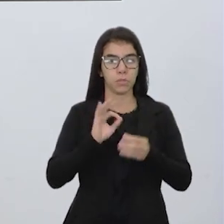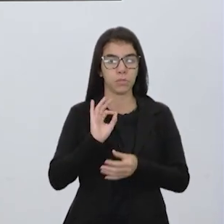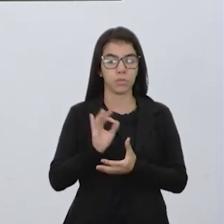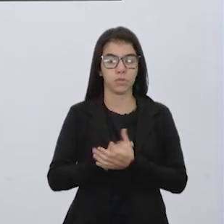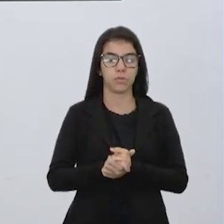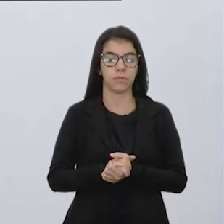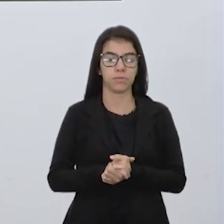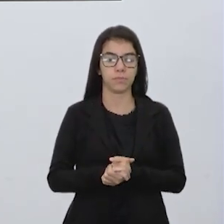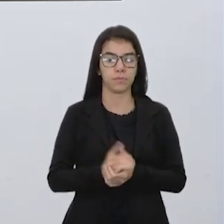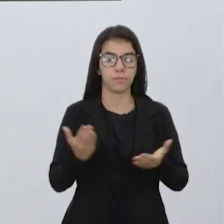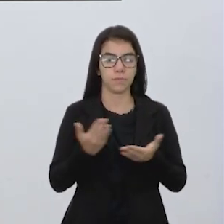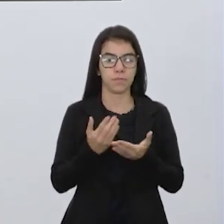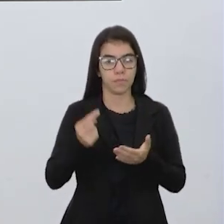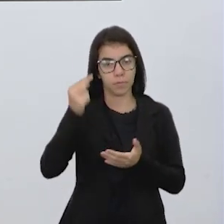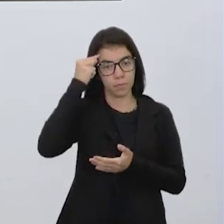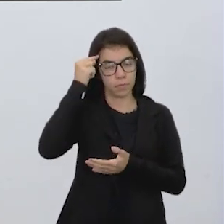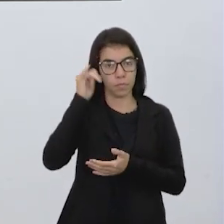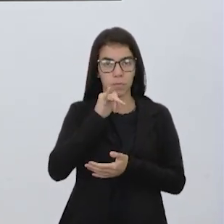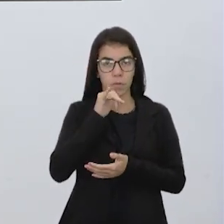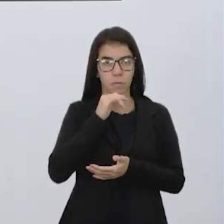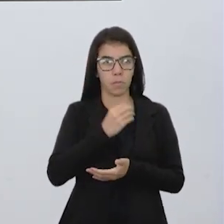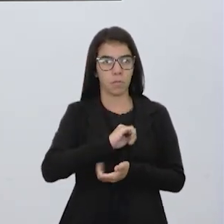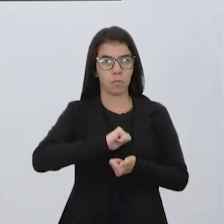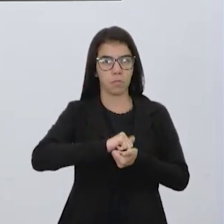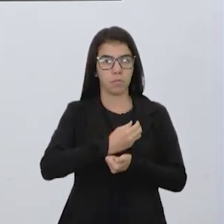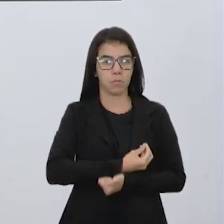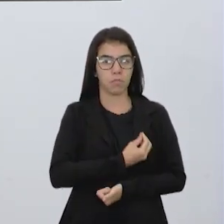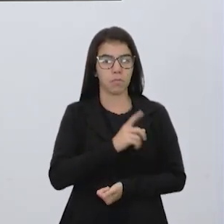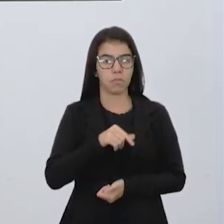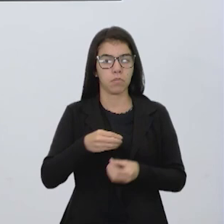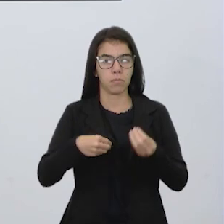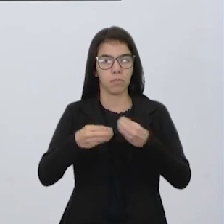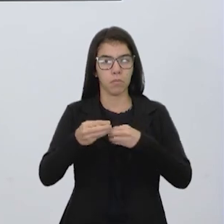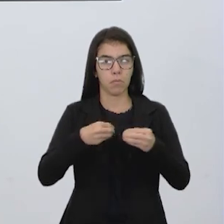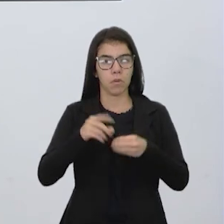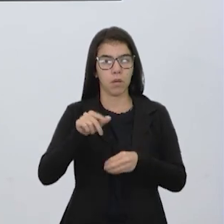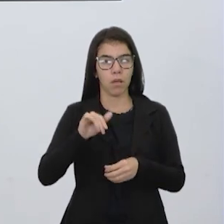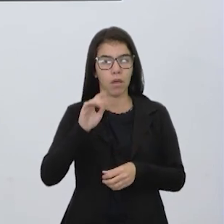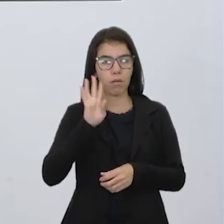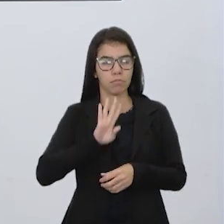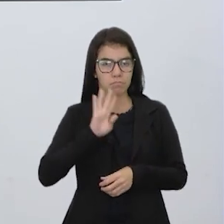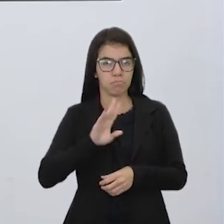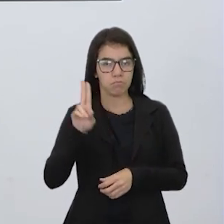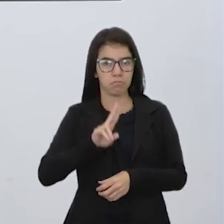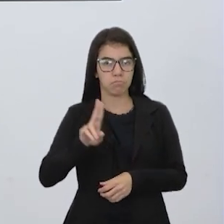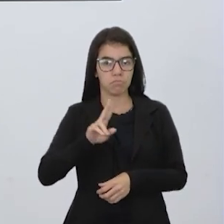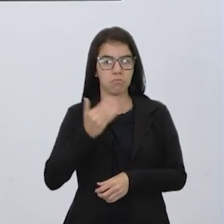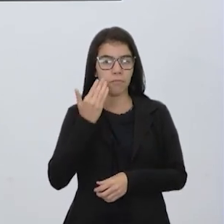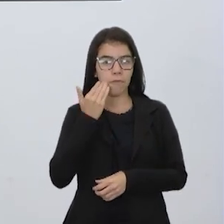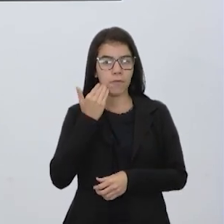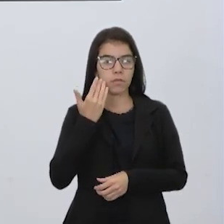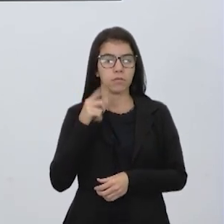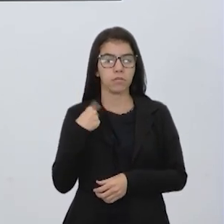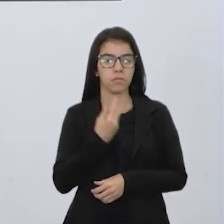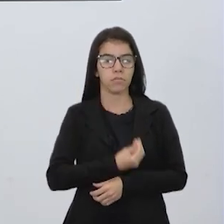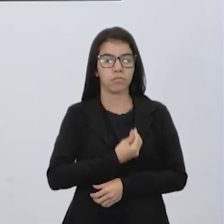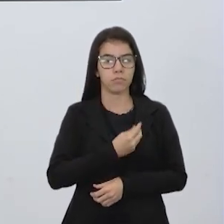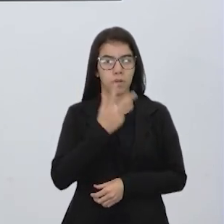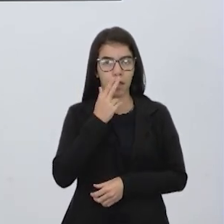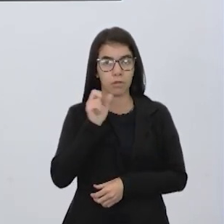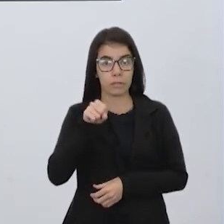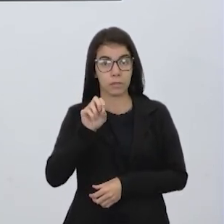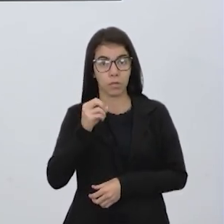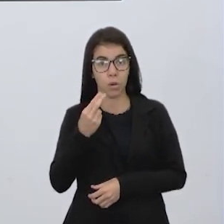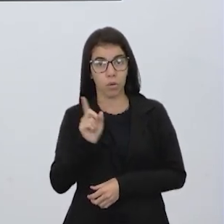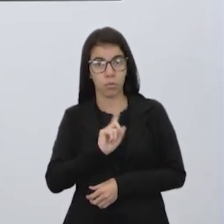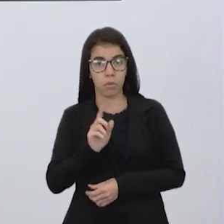tá bom? Então, vamos pensar plástico e qualidade de vida. Plástico é legal usar plástico? Facilita a nossa vida? O vocês acham? Sim